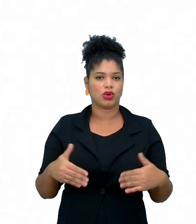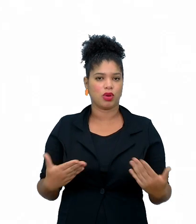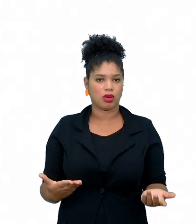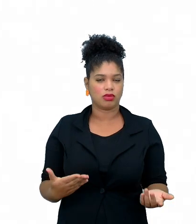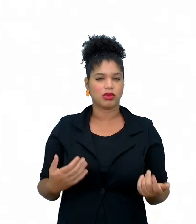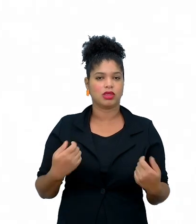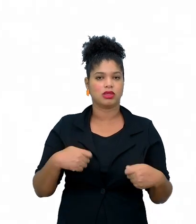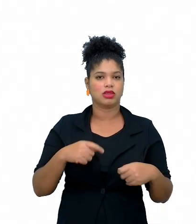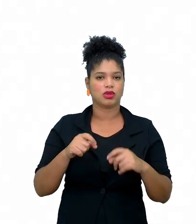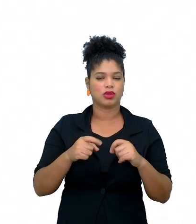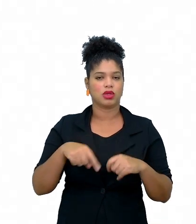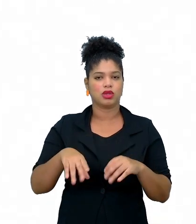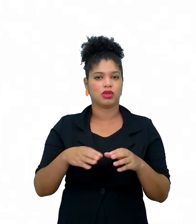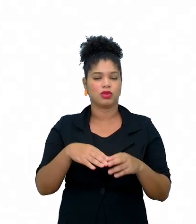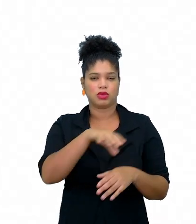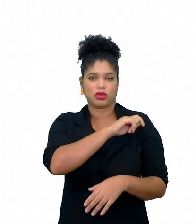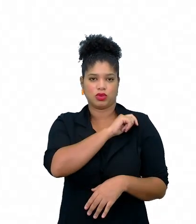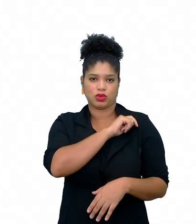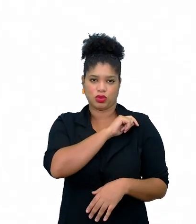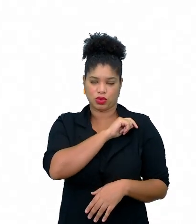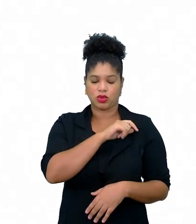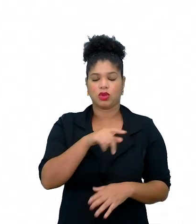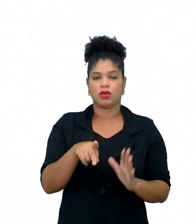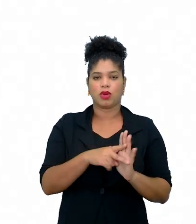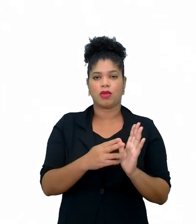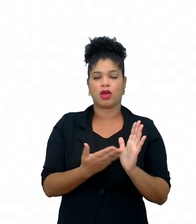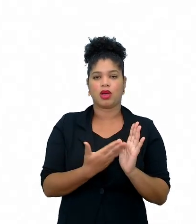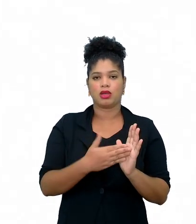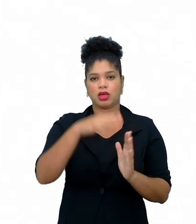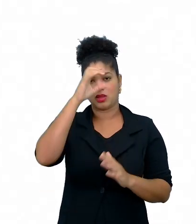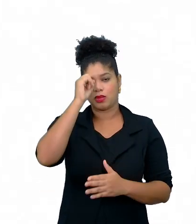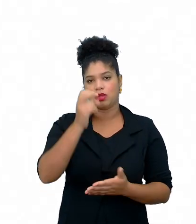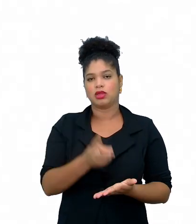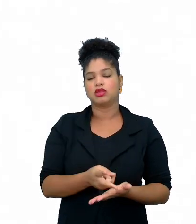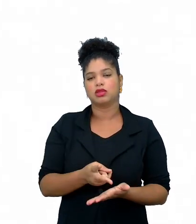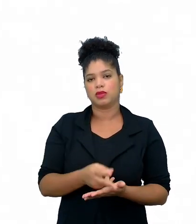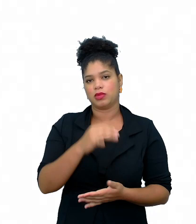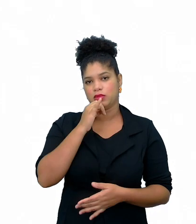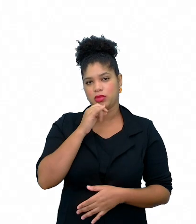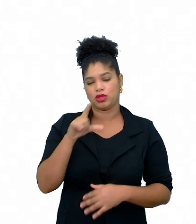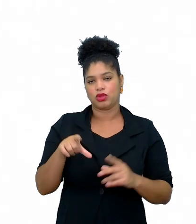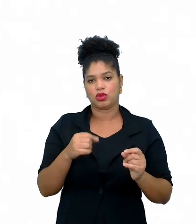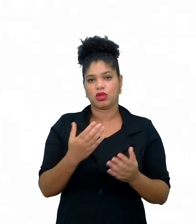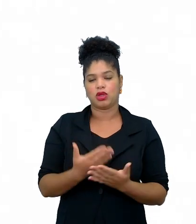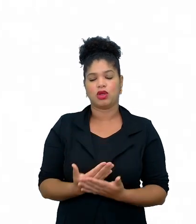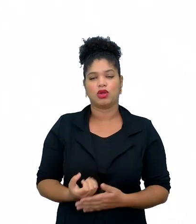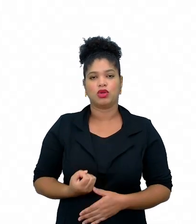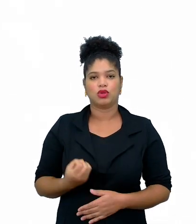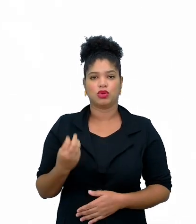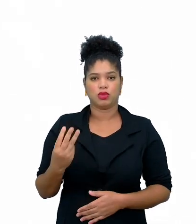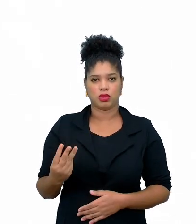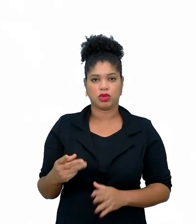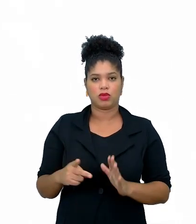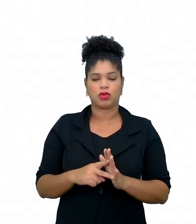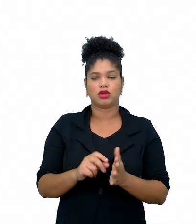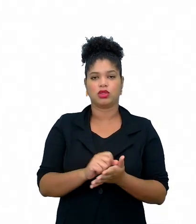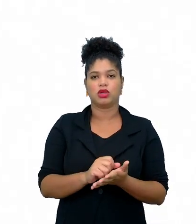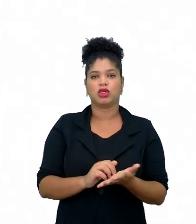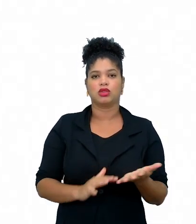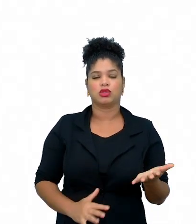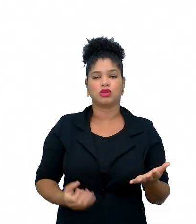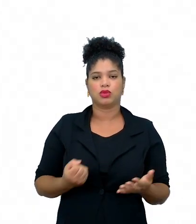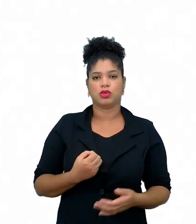da necessidade dos alunos, então, no caderno Aprender Sempre, por exemplo, eu escolhi a aula 3 da sequência de atividades 3,